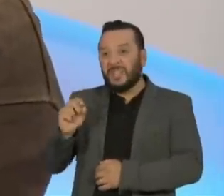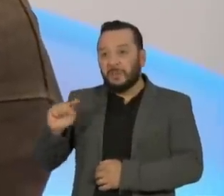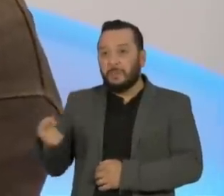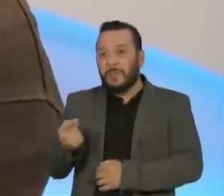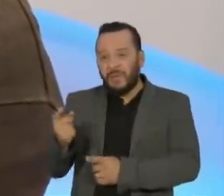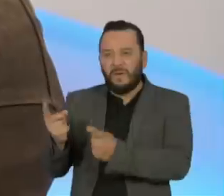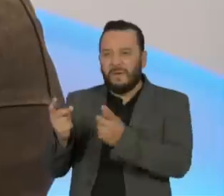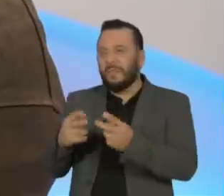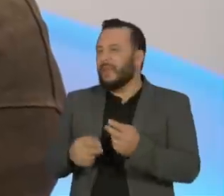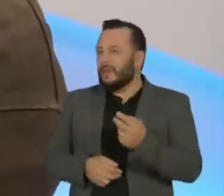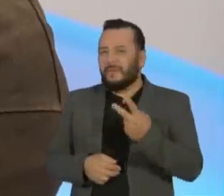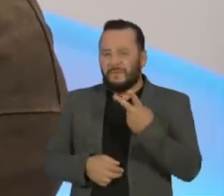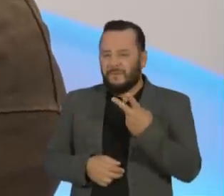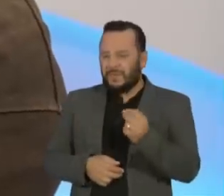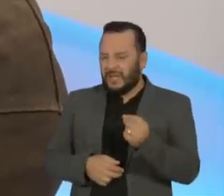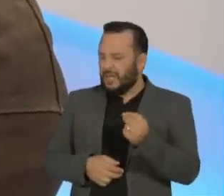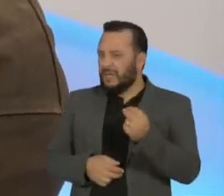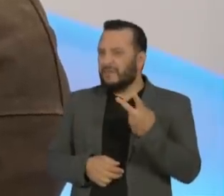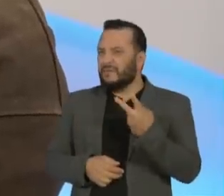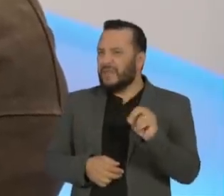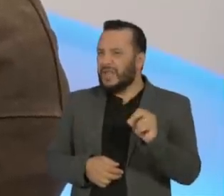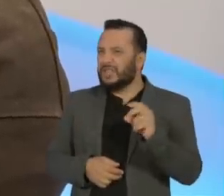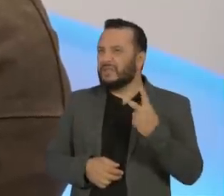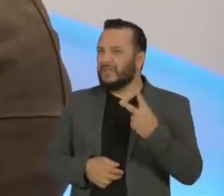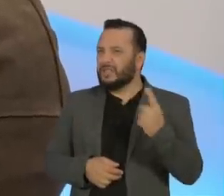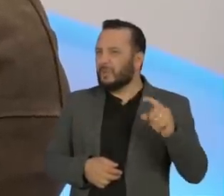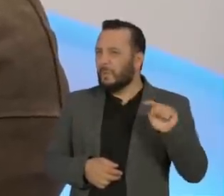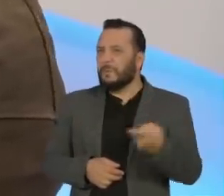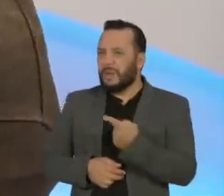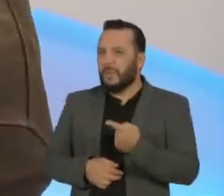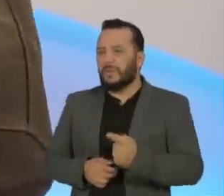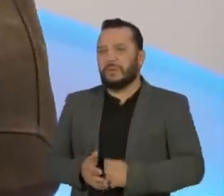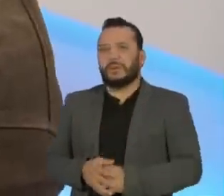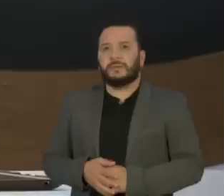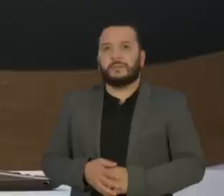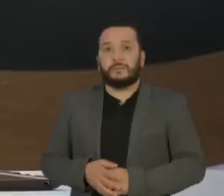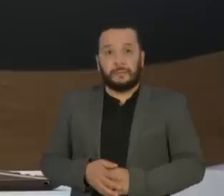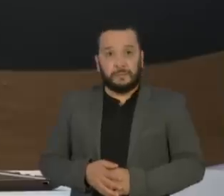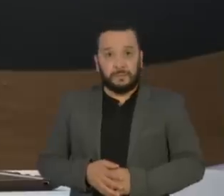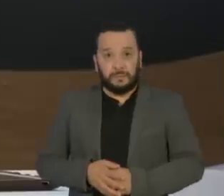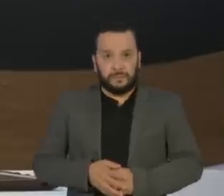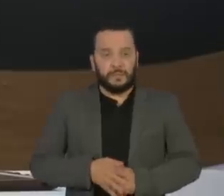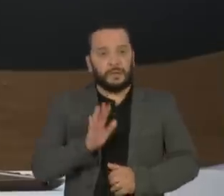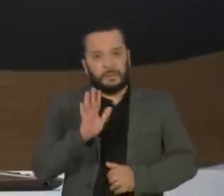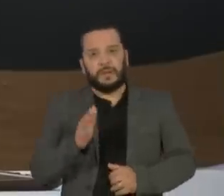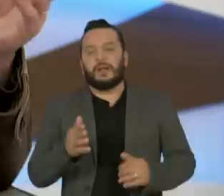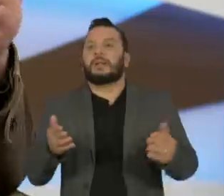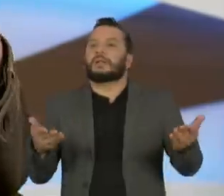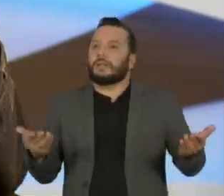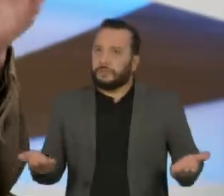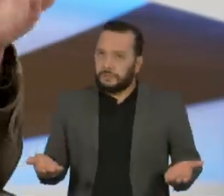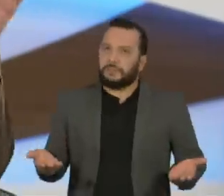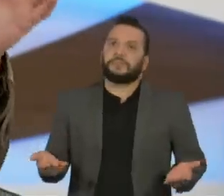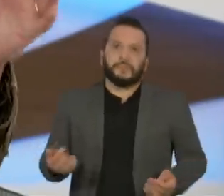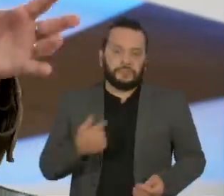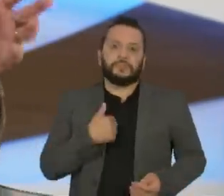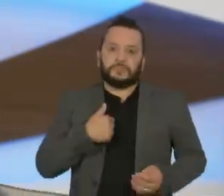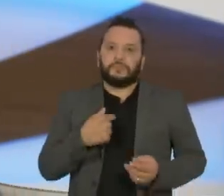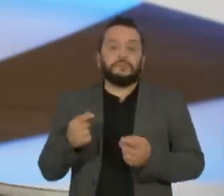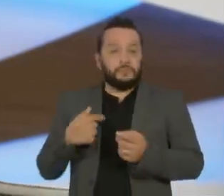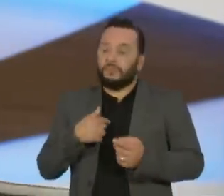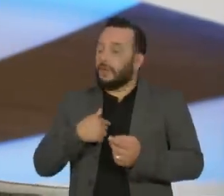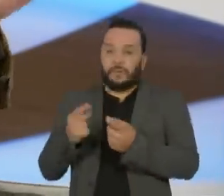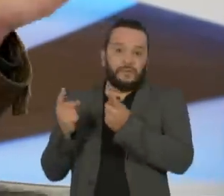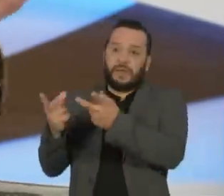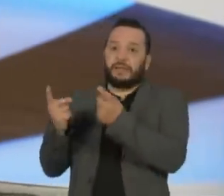era 20, 21, 20, 21. Todos os meus discos praticamente venderam 20 mil Mas eu interrompi sua resposta para o Chico. Bom, então é isso. Então, eu não sou um grande vendedor de CDs,